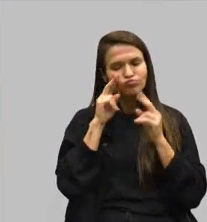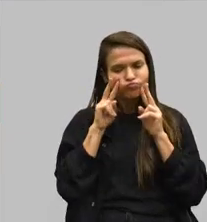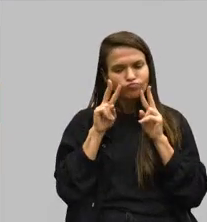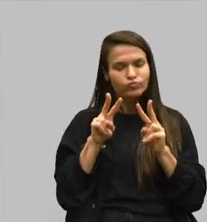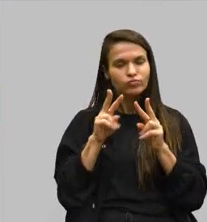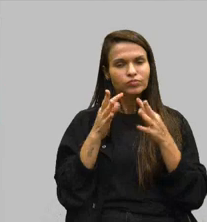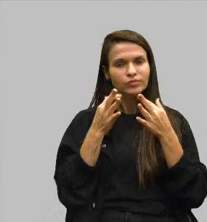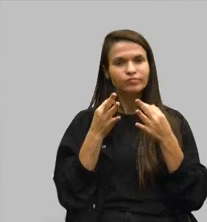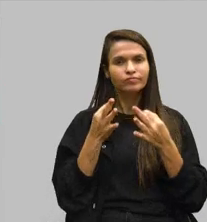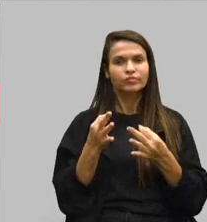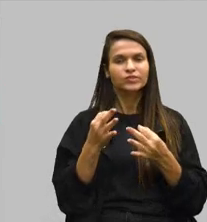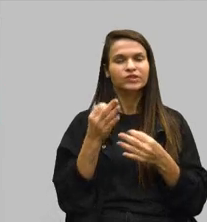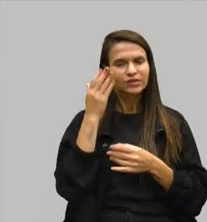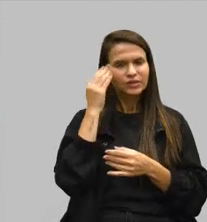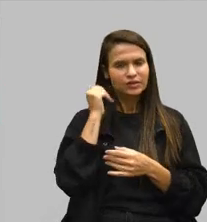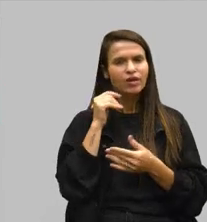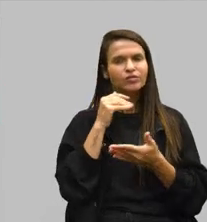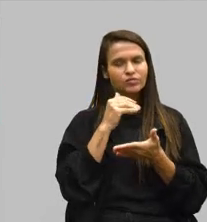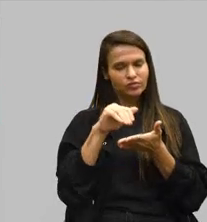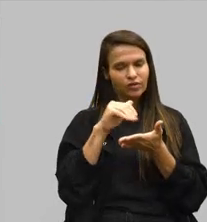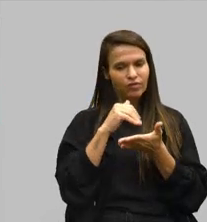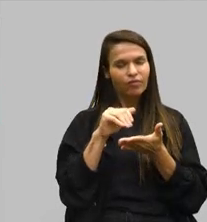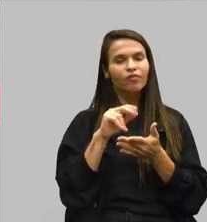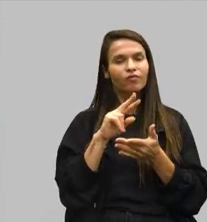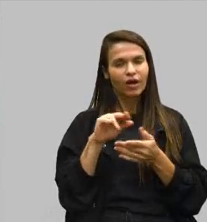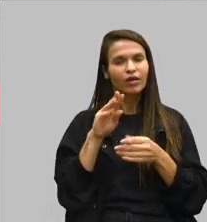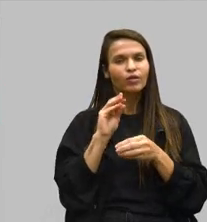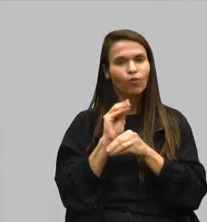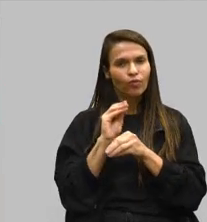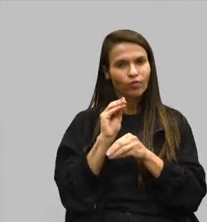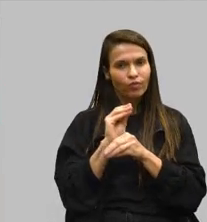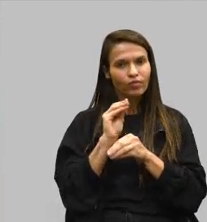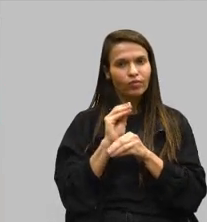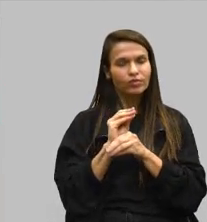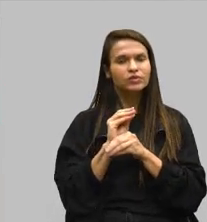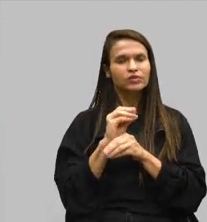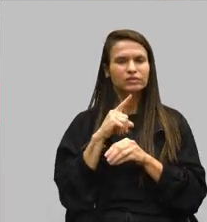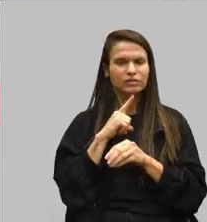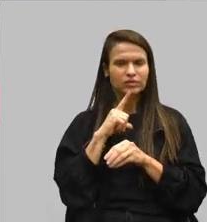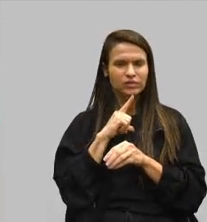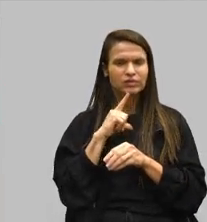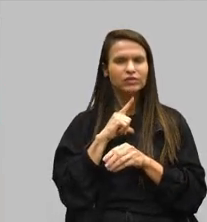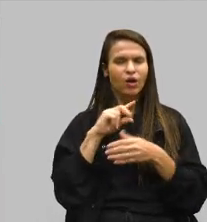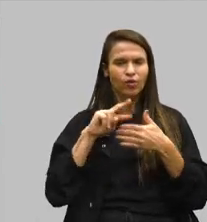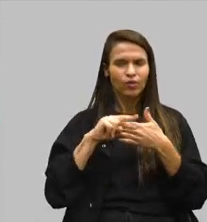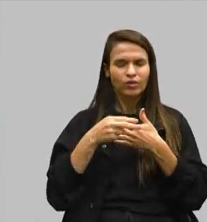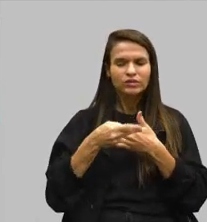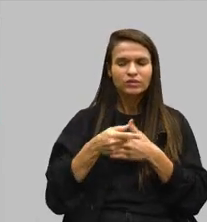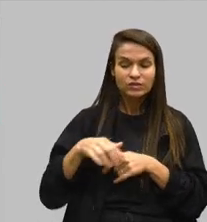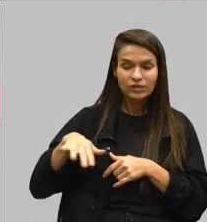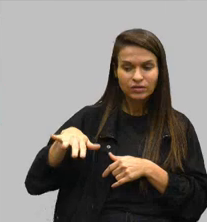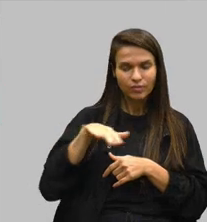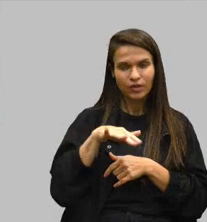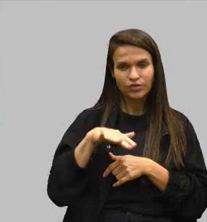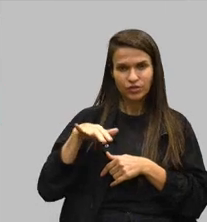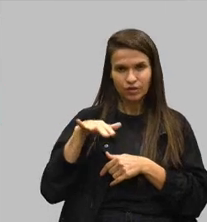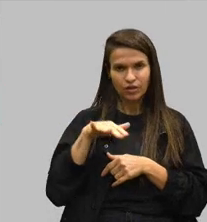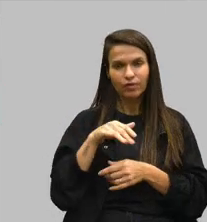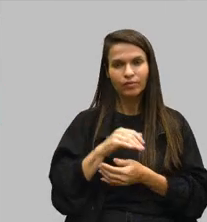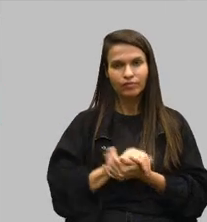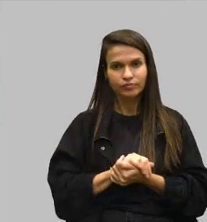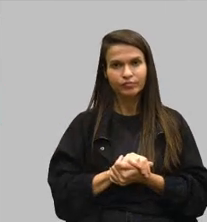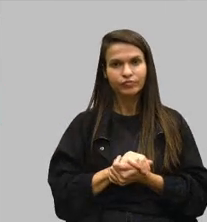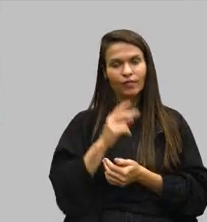sei que essa pasta vai estar cuidando dessa pauta que afeta toda a minha região. Eu